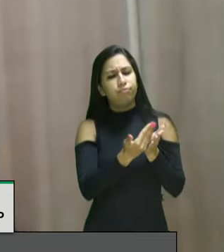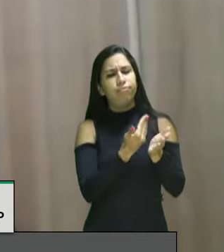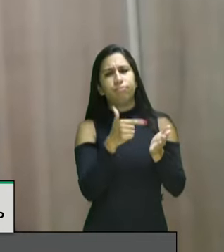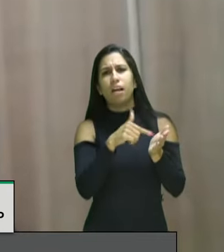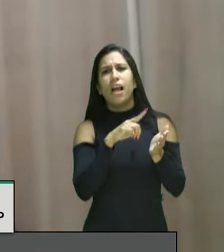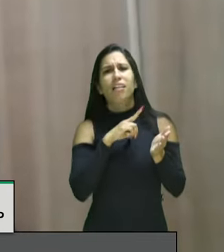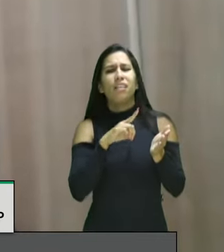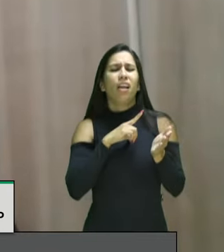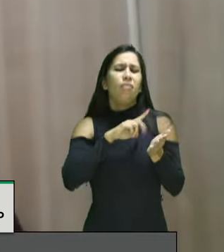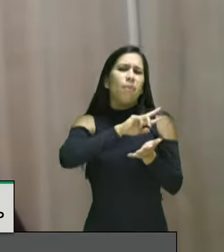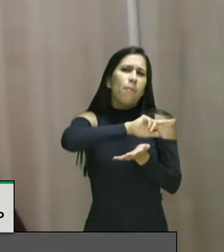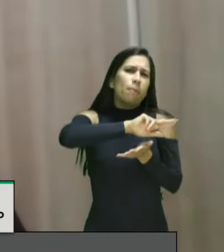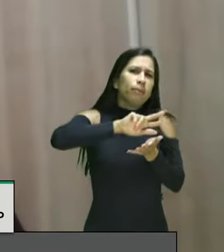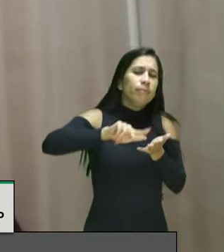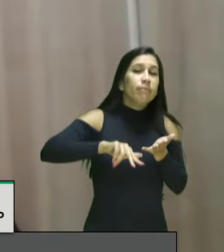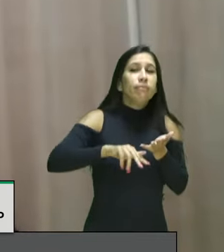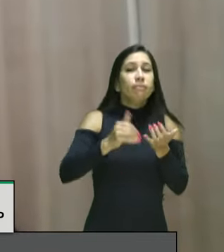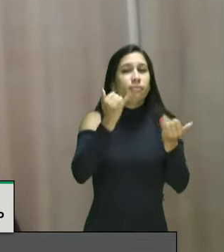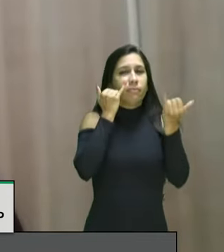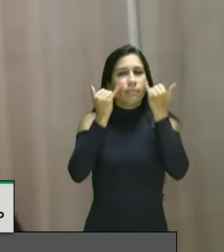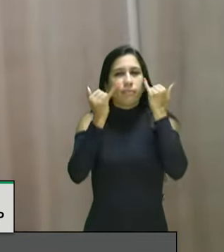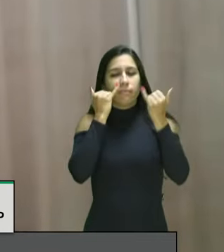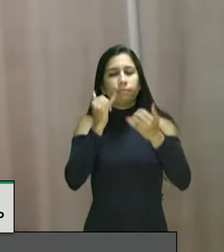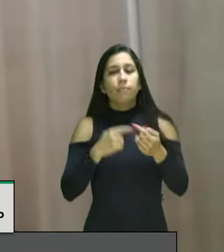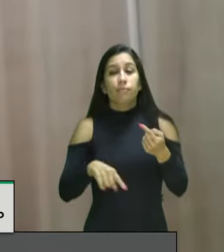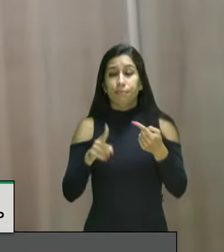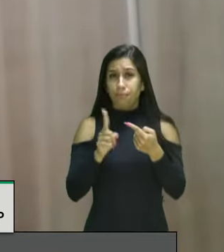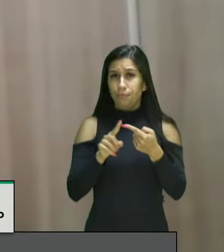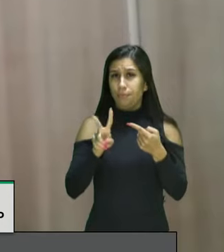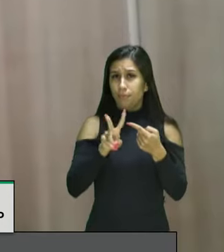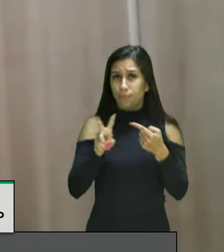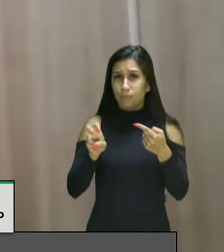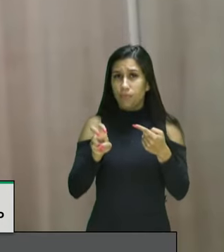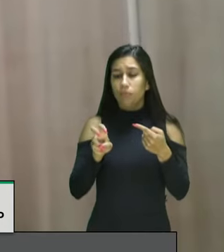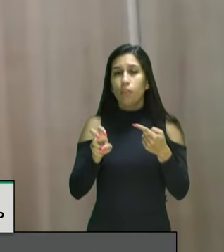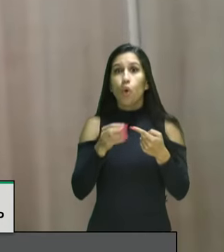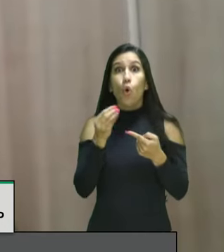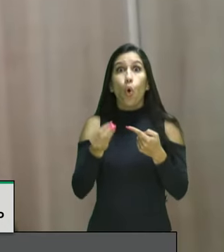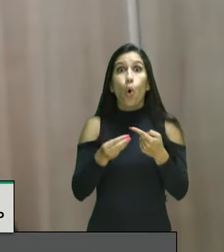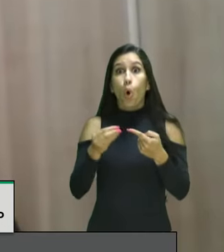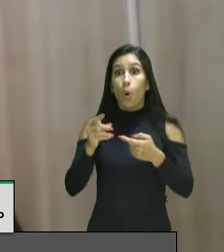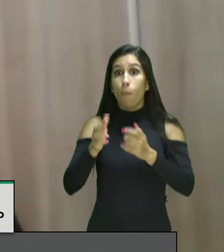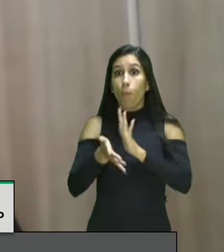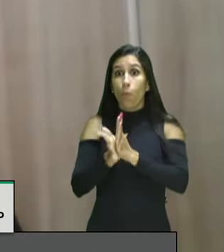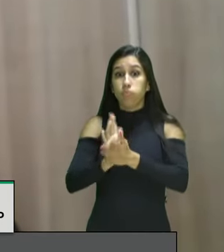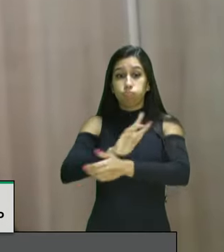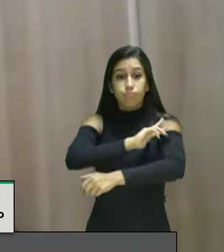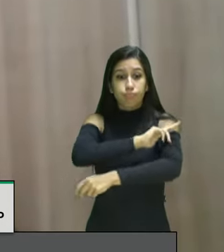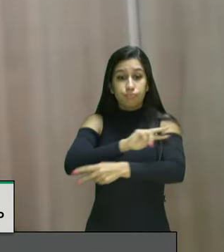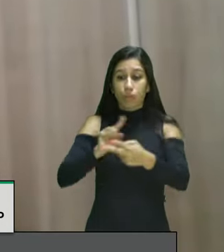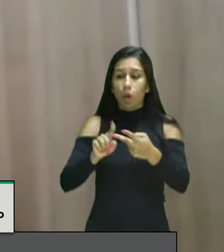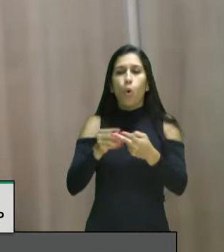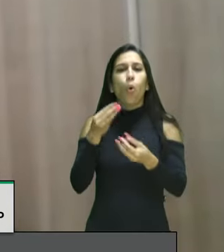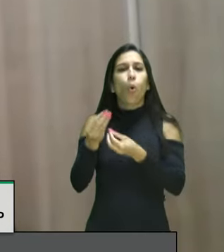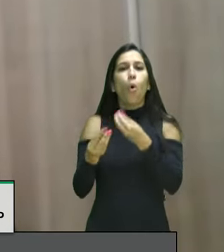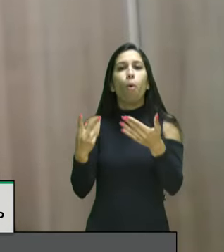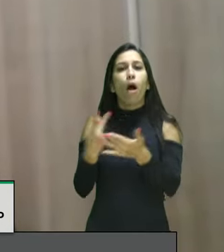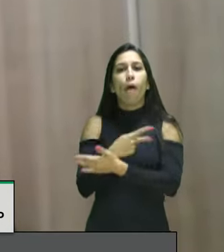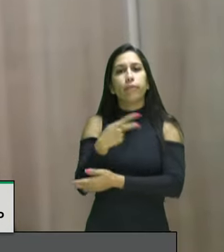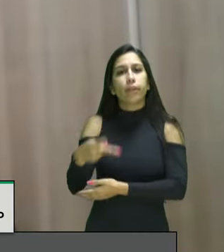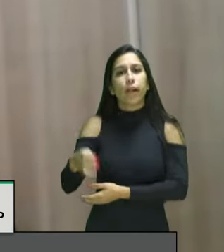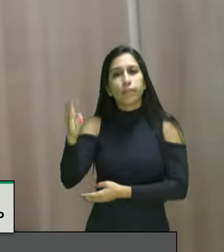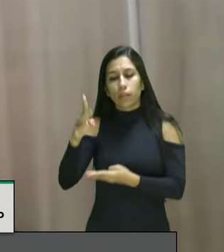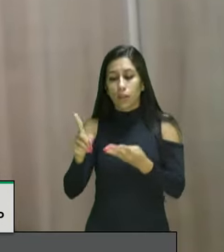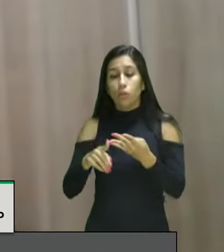referentes a dimensões do racismo como ele é tratado no Brasil direitos da